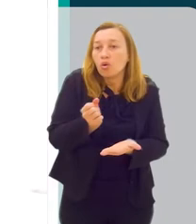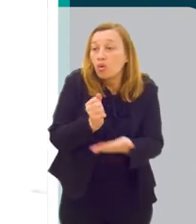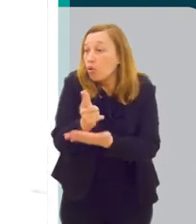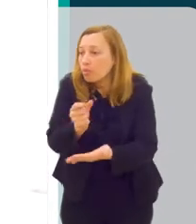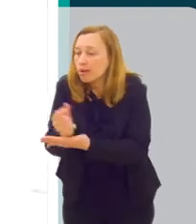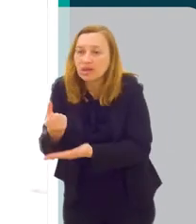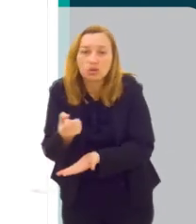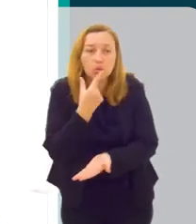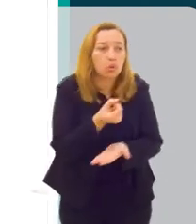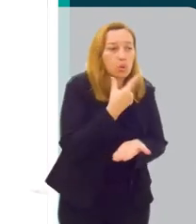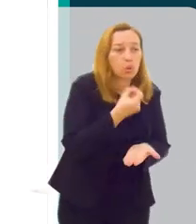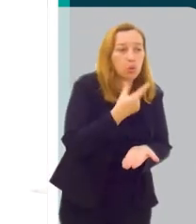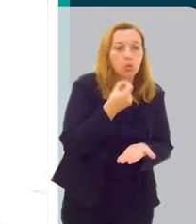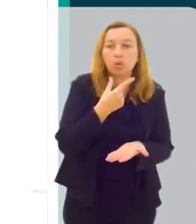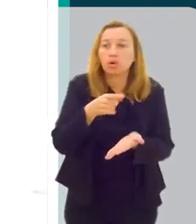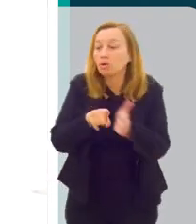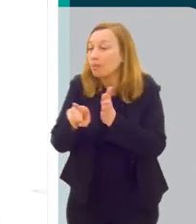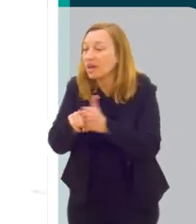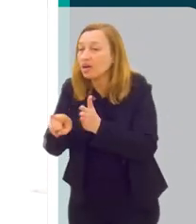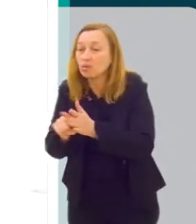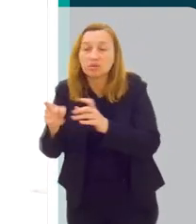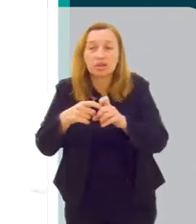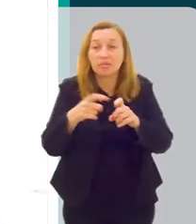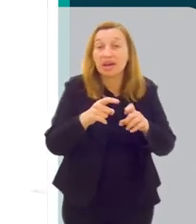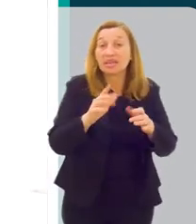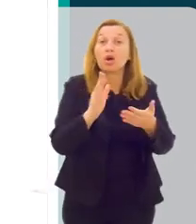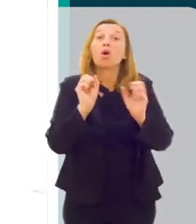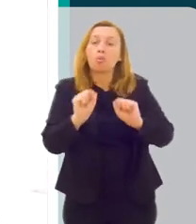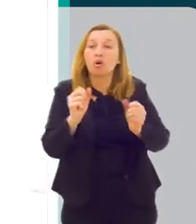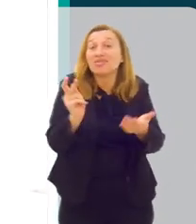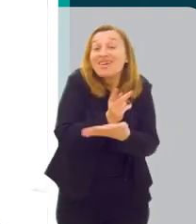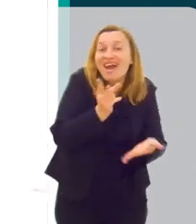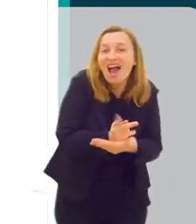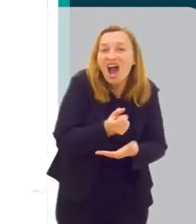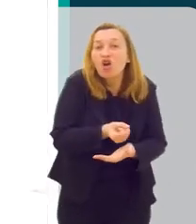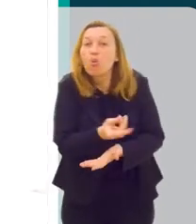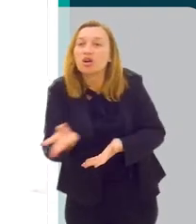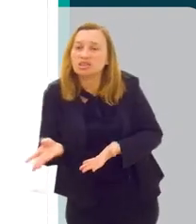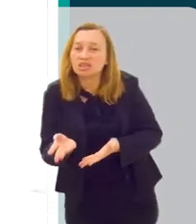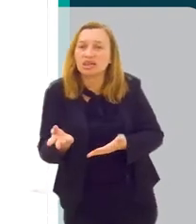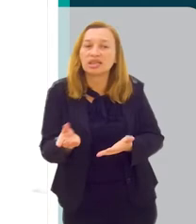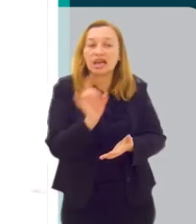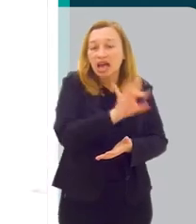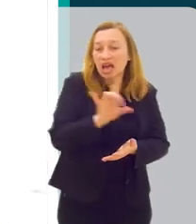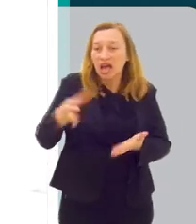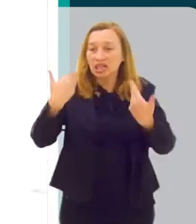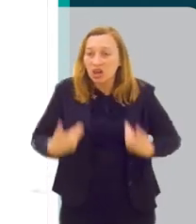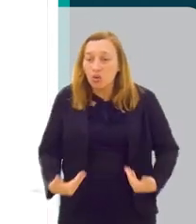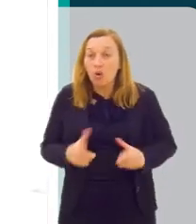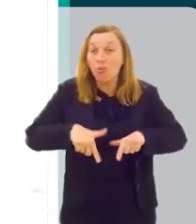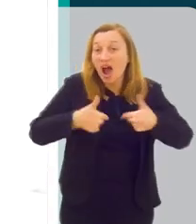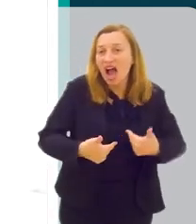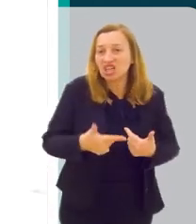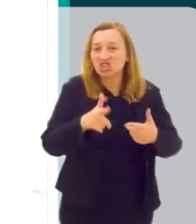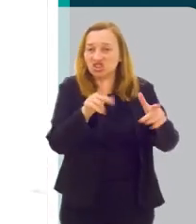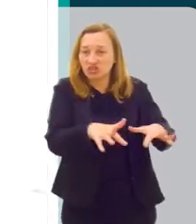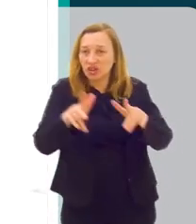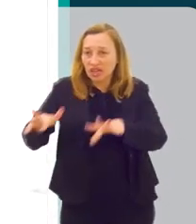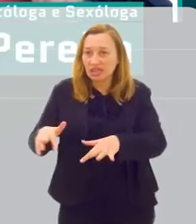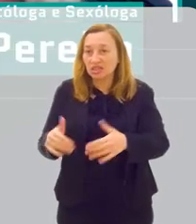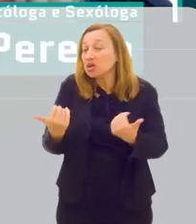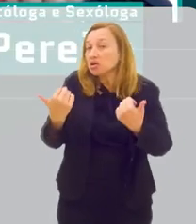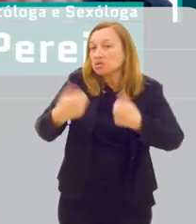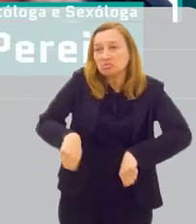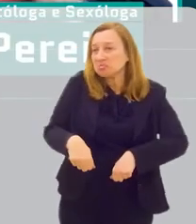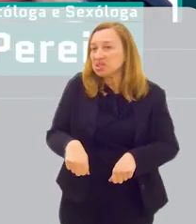vão tomando de qualquer forma, podem errar a dosagem, cada organismo responde de uma forma. É, e não